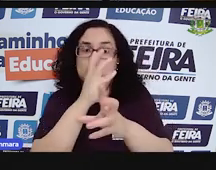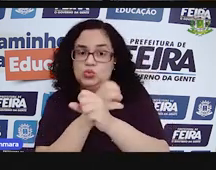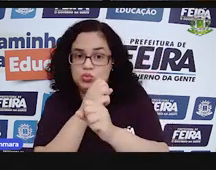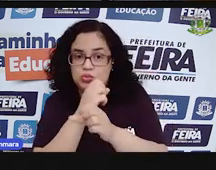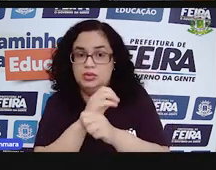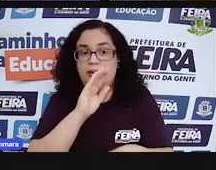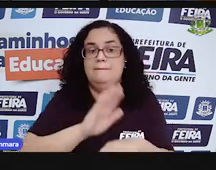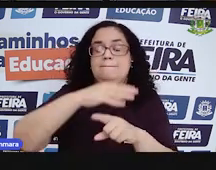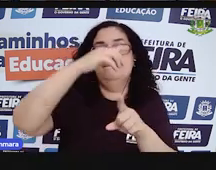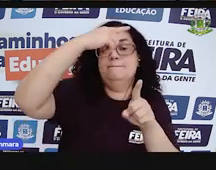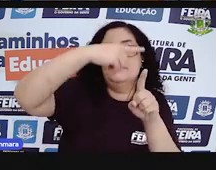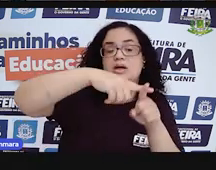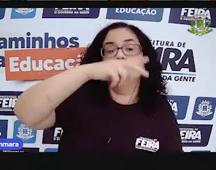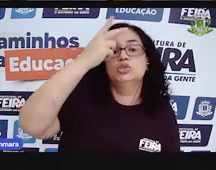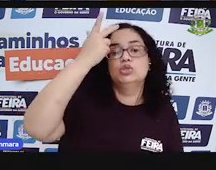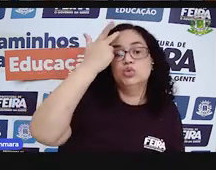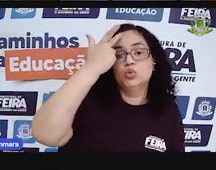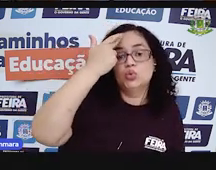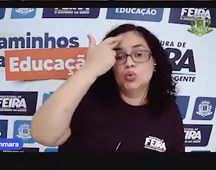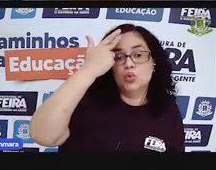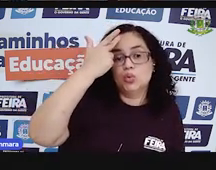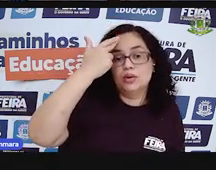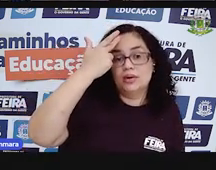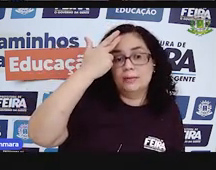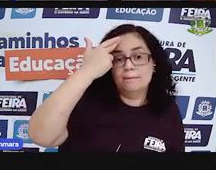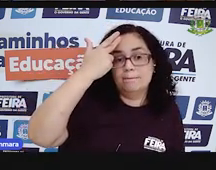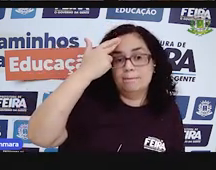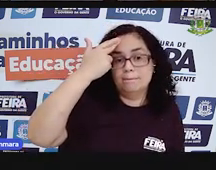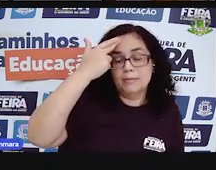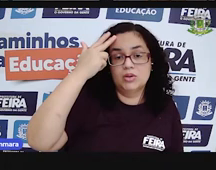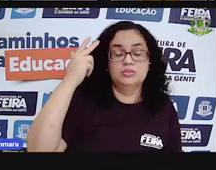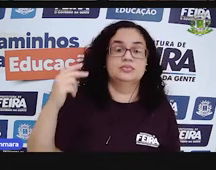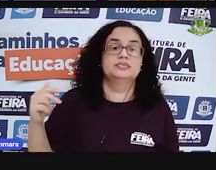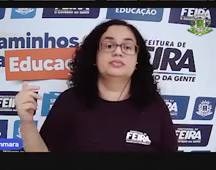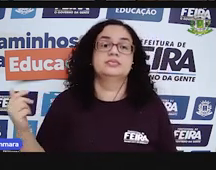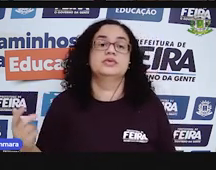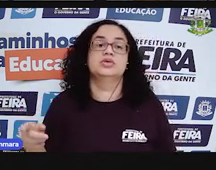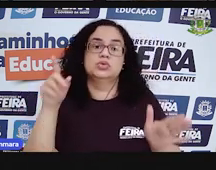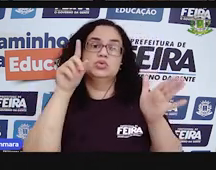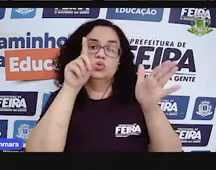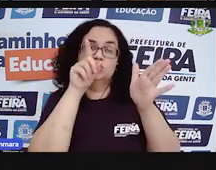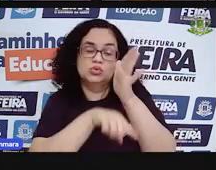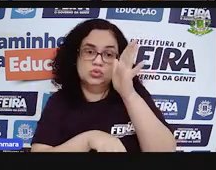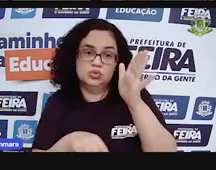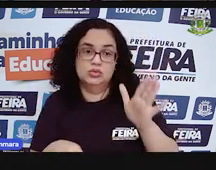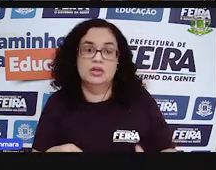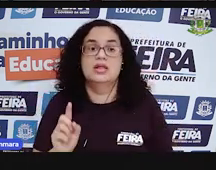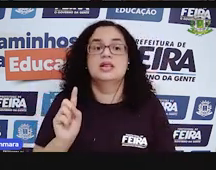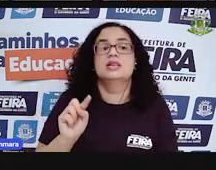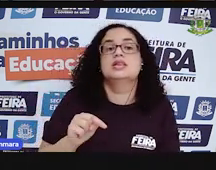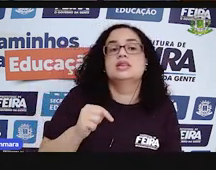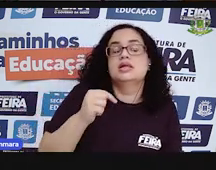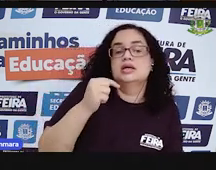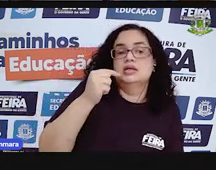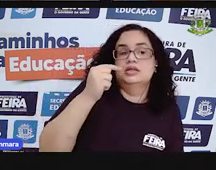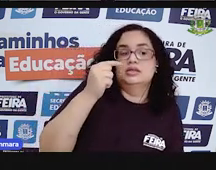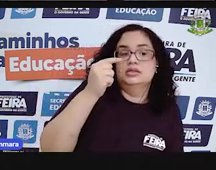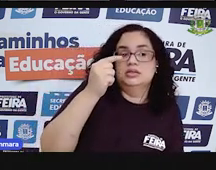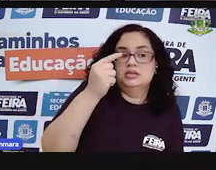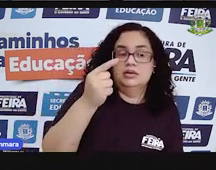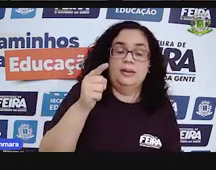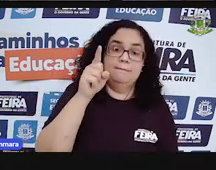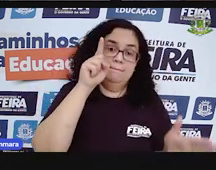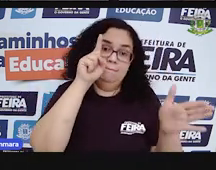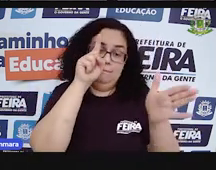conta de mais normal, depois que arma faz a conta de mais normal e na subtração depois que arma faz a